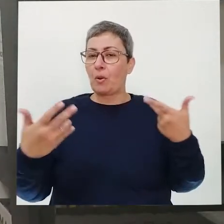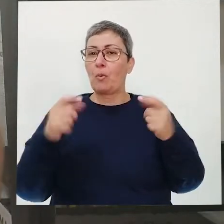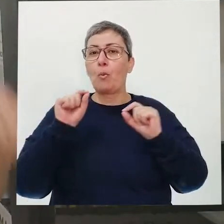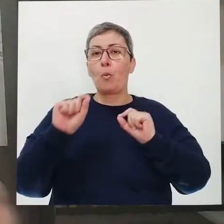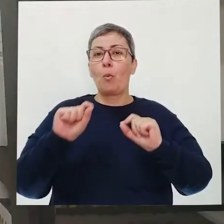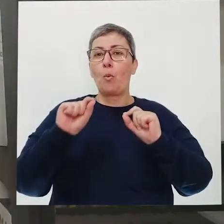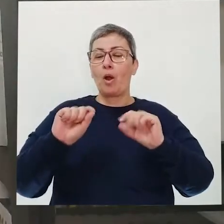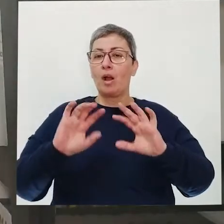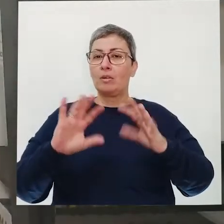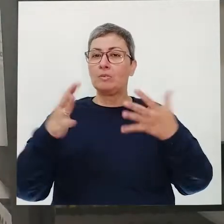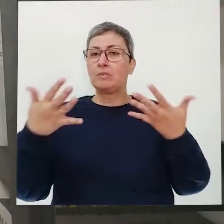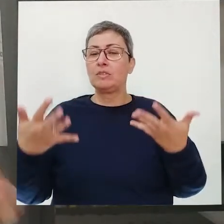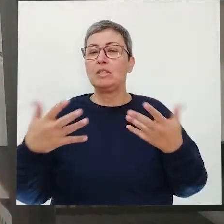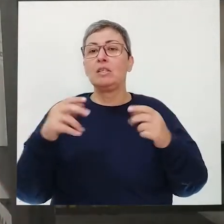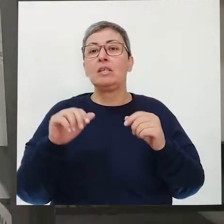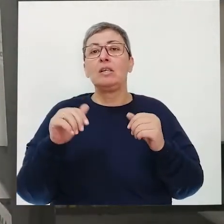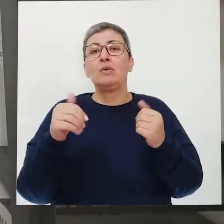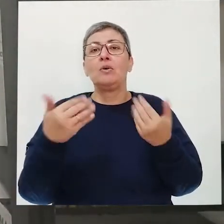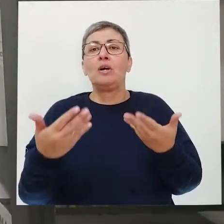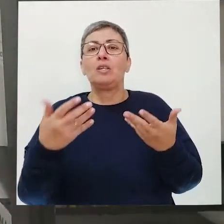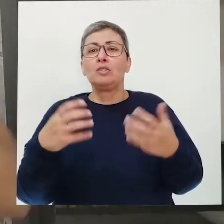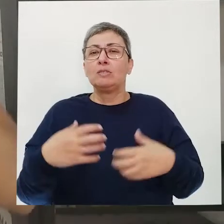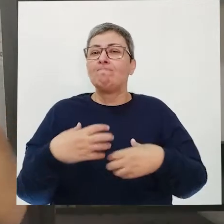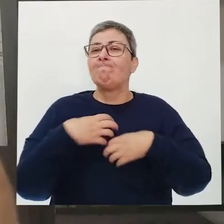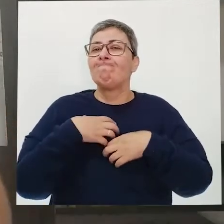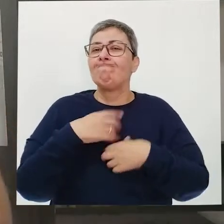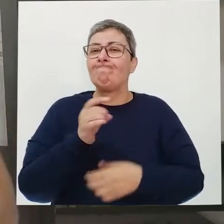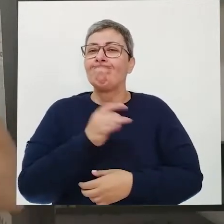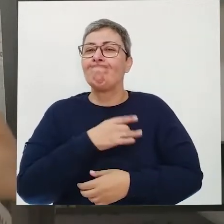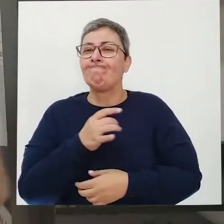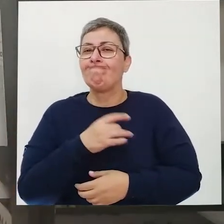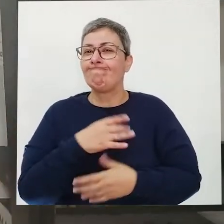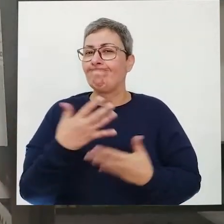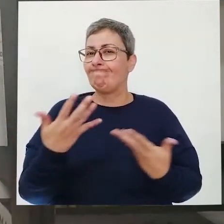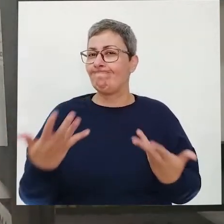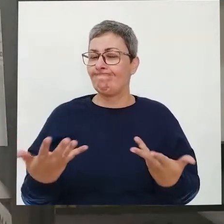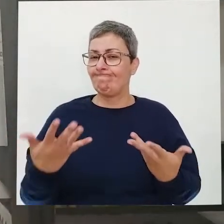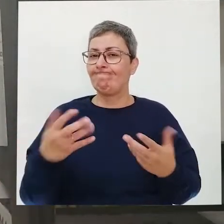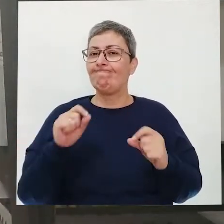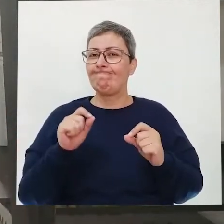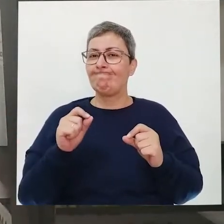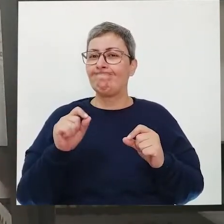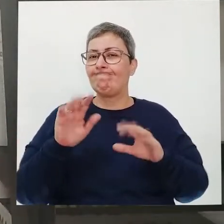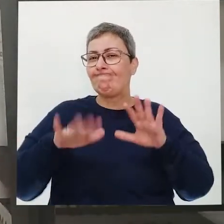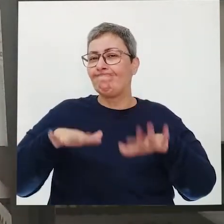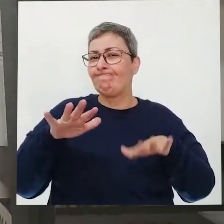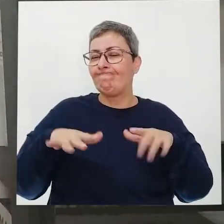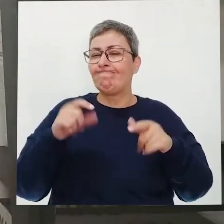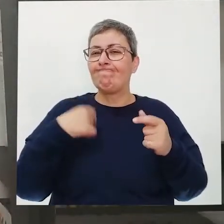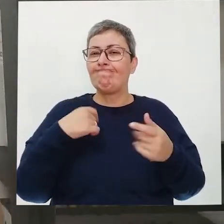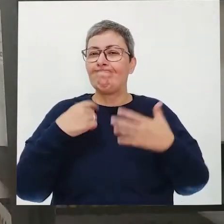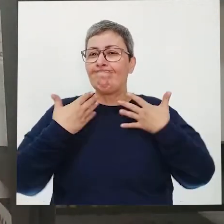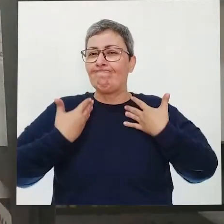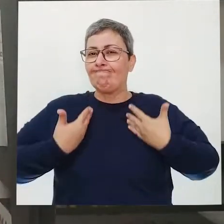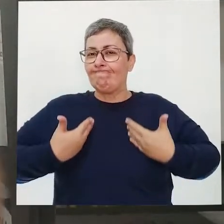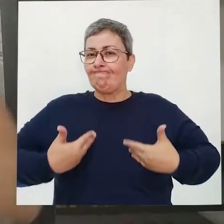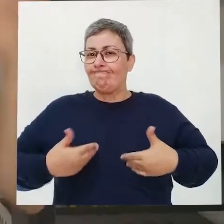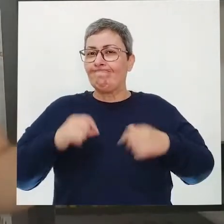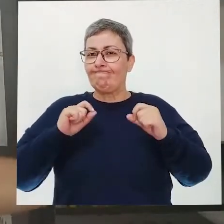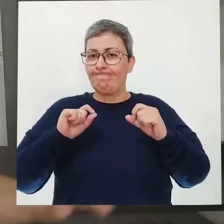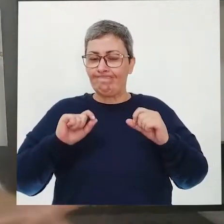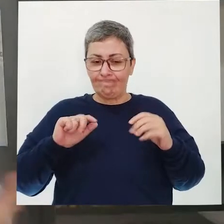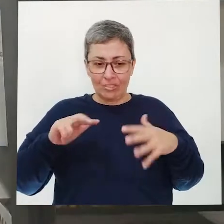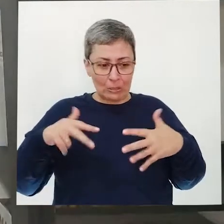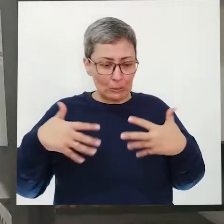O que acontece quando a gente sente medo? Geralmente, o nosso corpo, ele